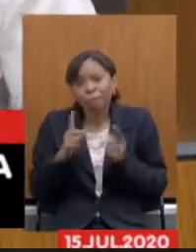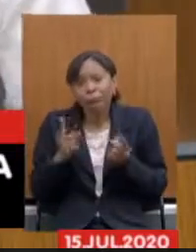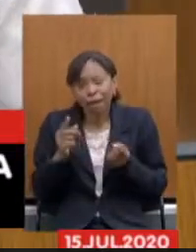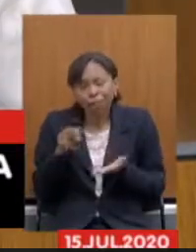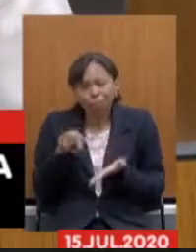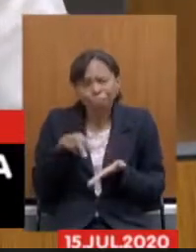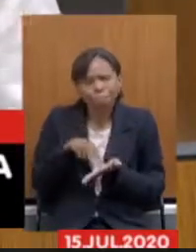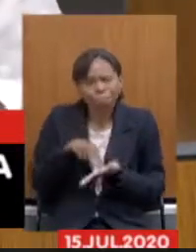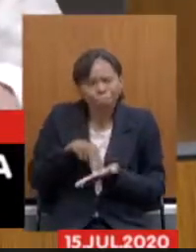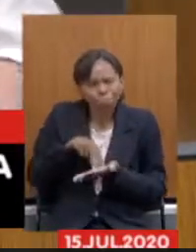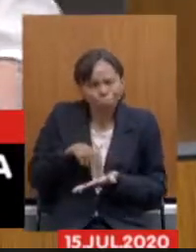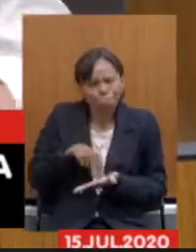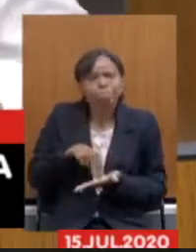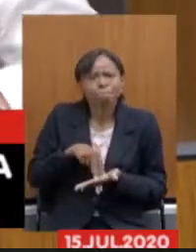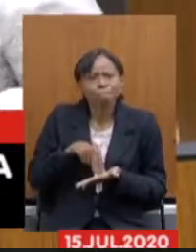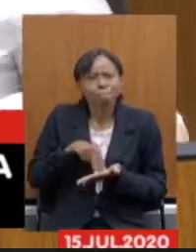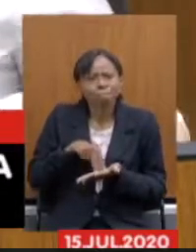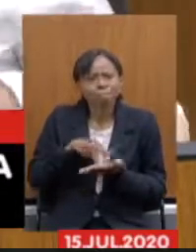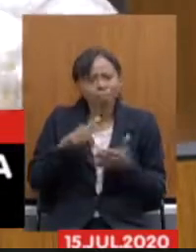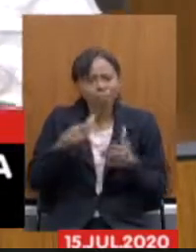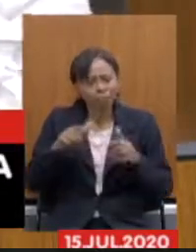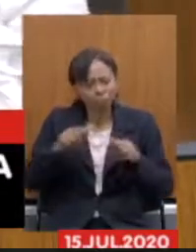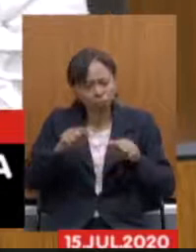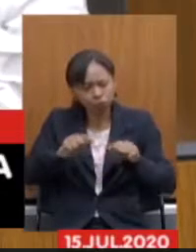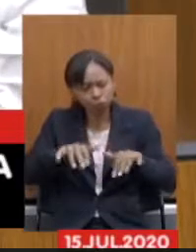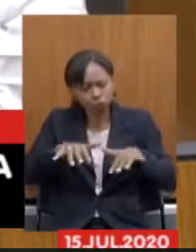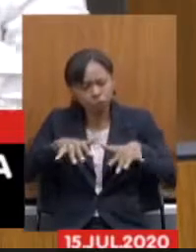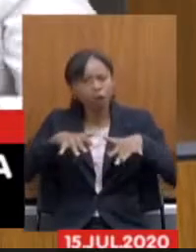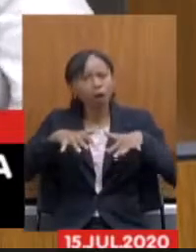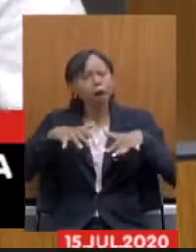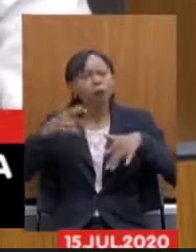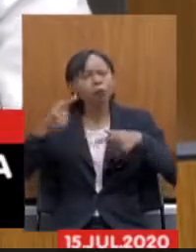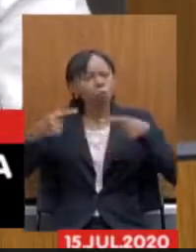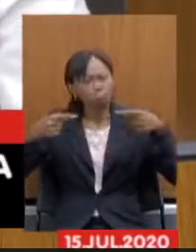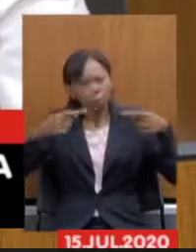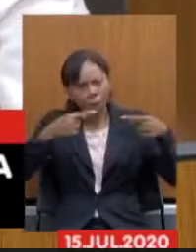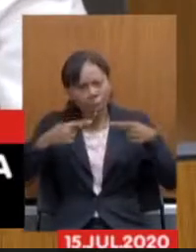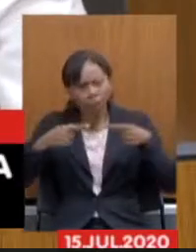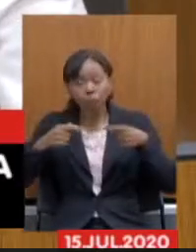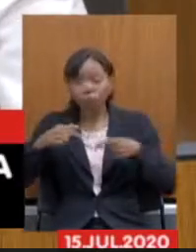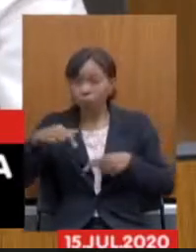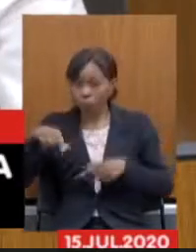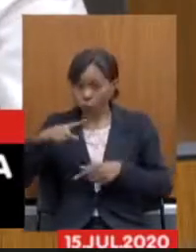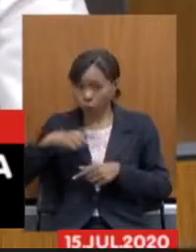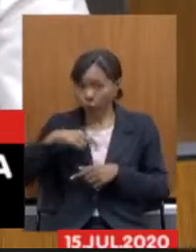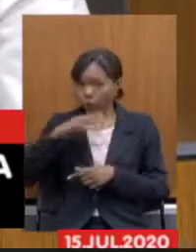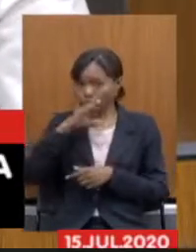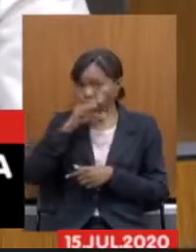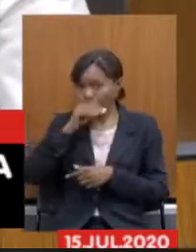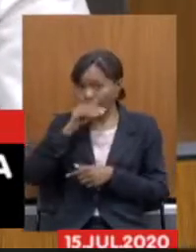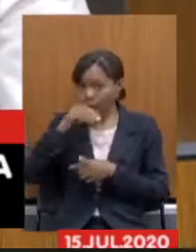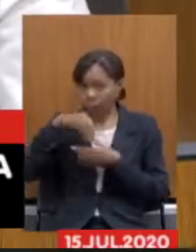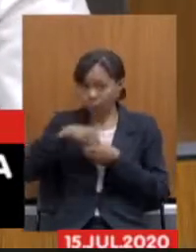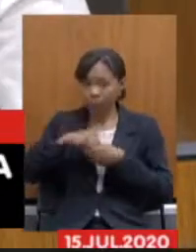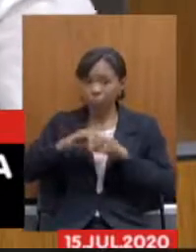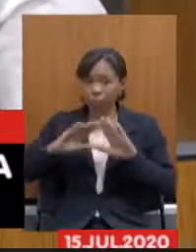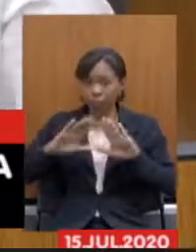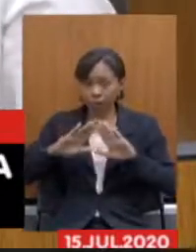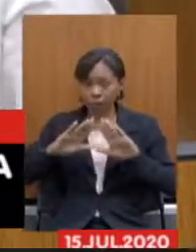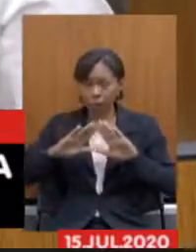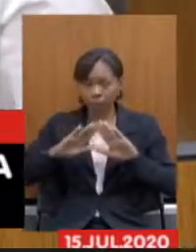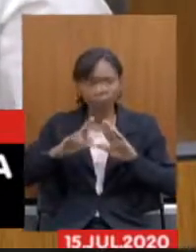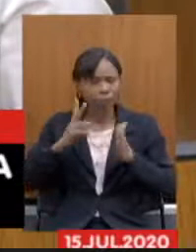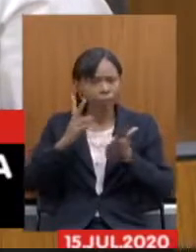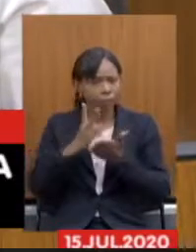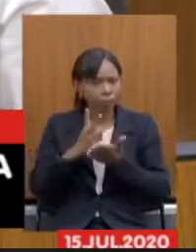firmes fazendo a assembleia acontecer e nós enquanto servidores dessa casa é presidente sempre